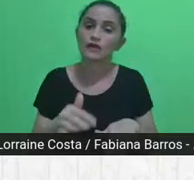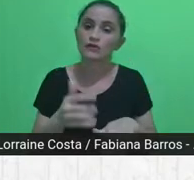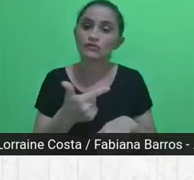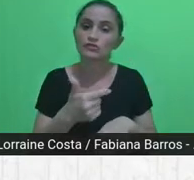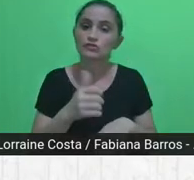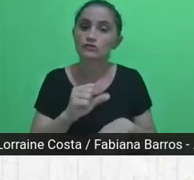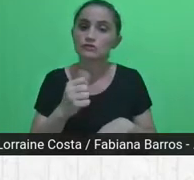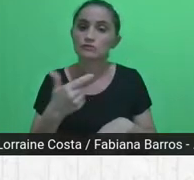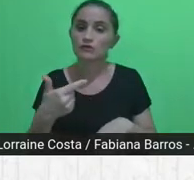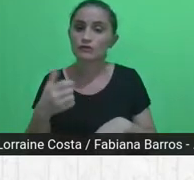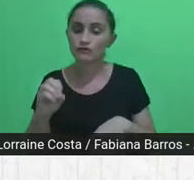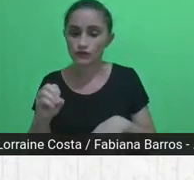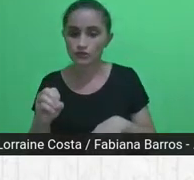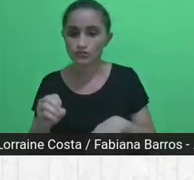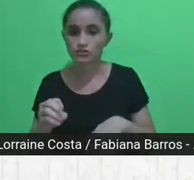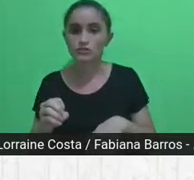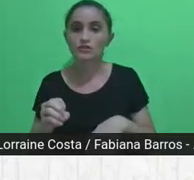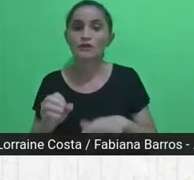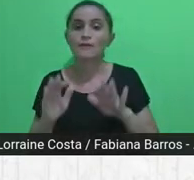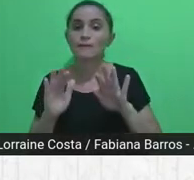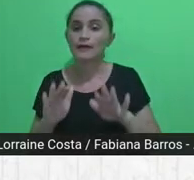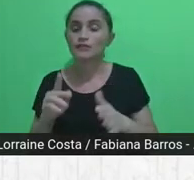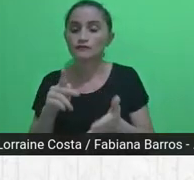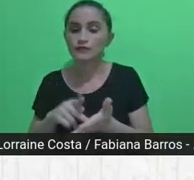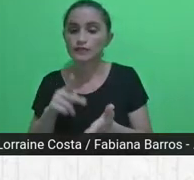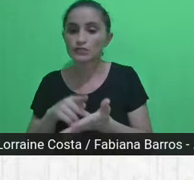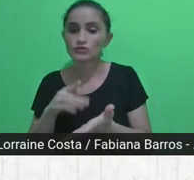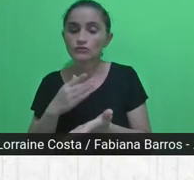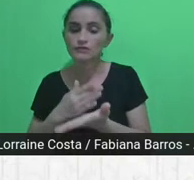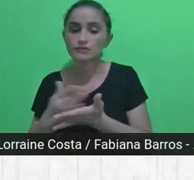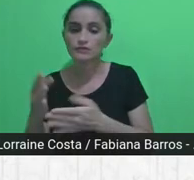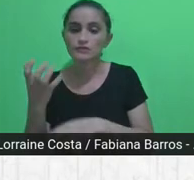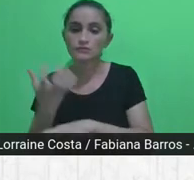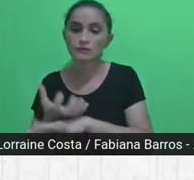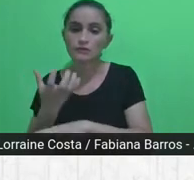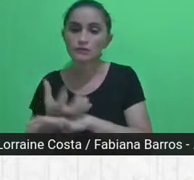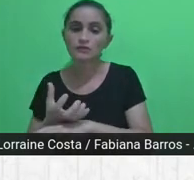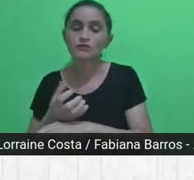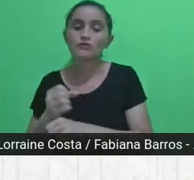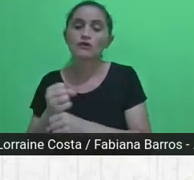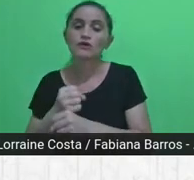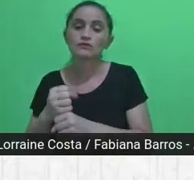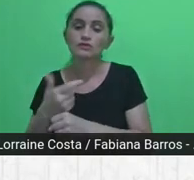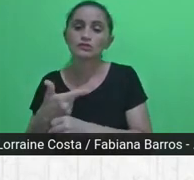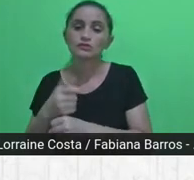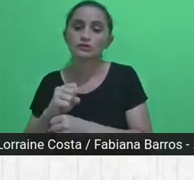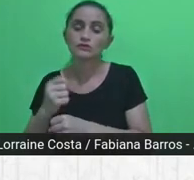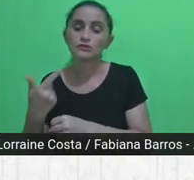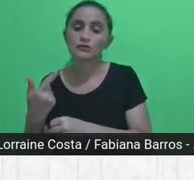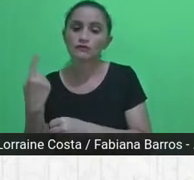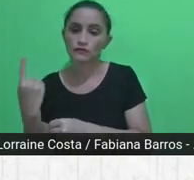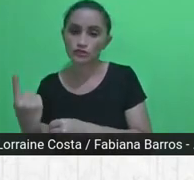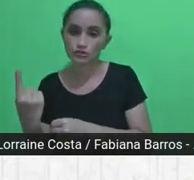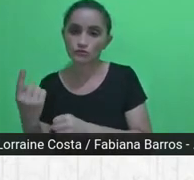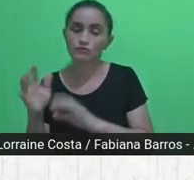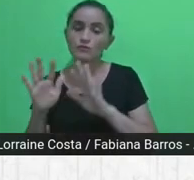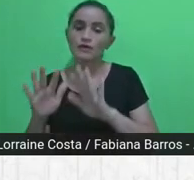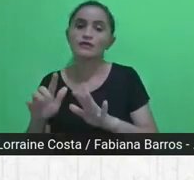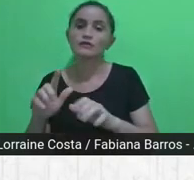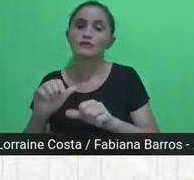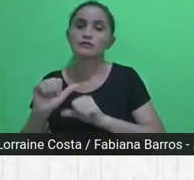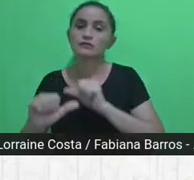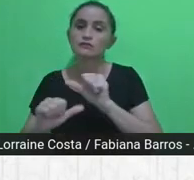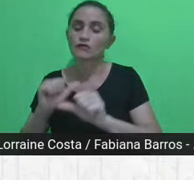em 2021, mas ainda dentro da pandemia, nós modificamos a estrutura de abordagem